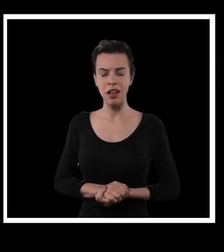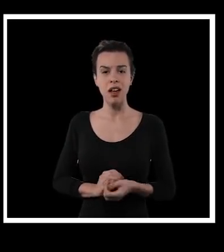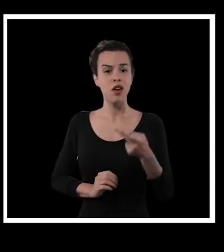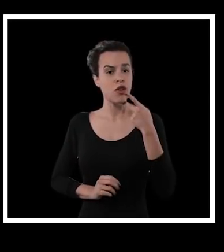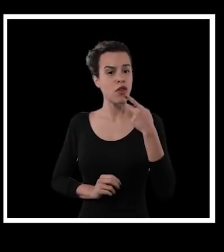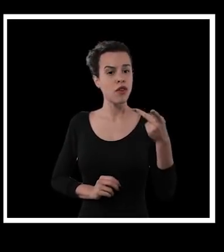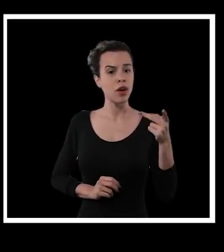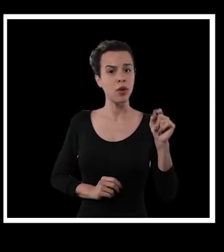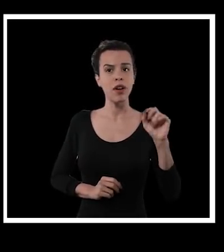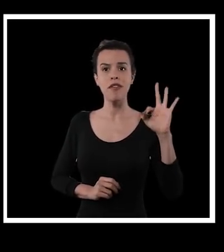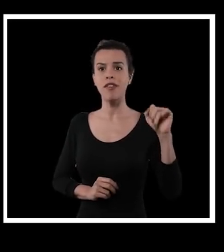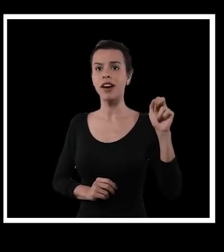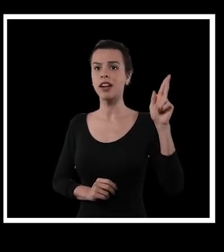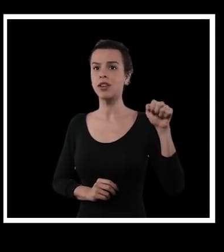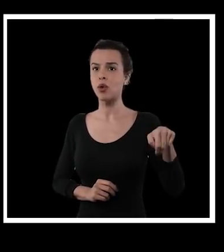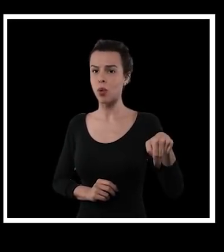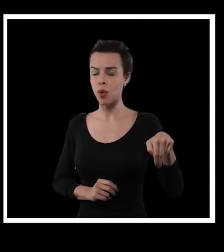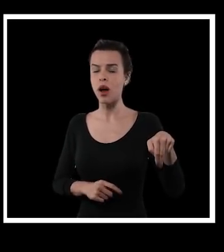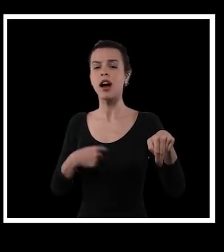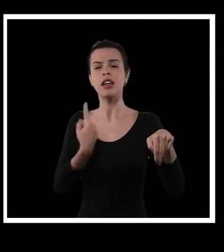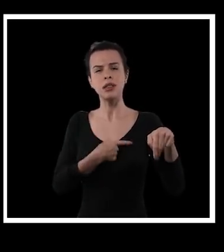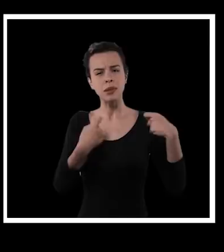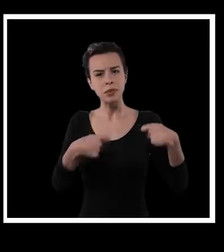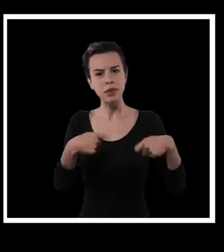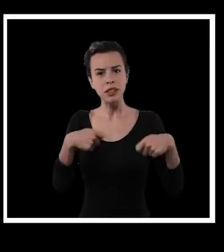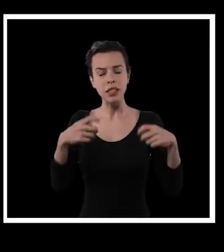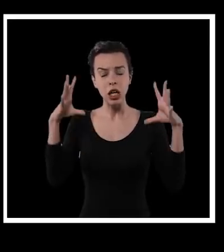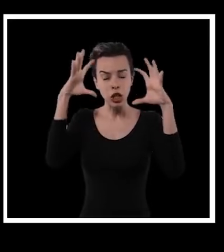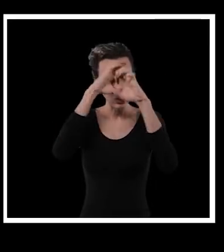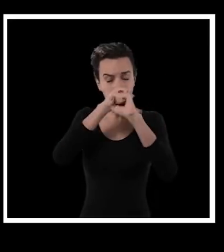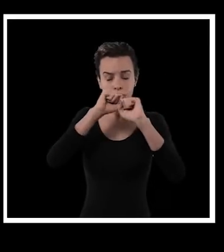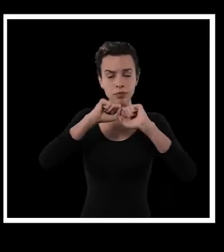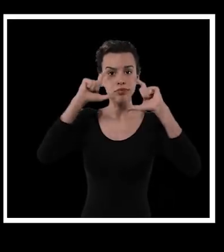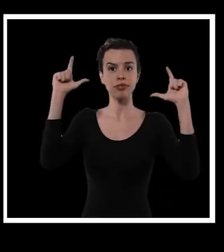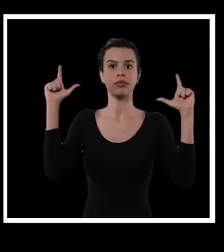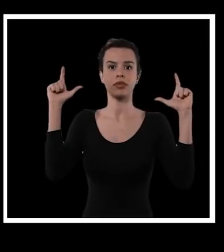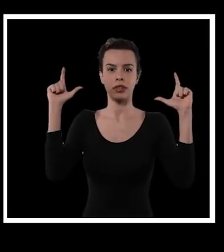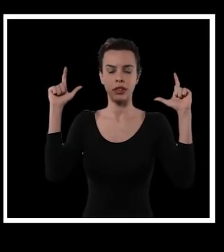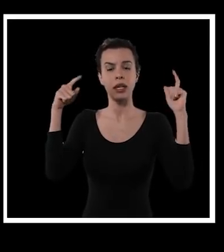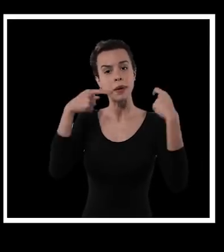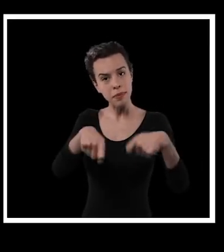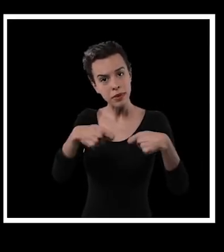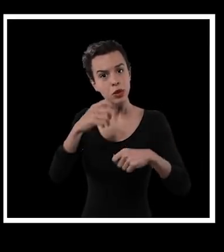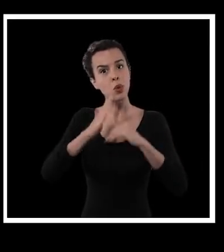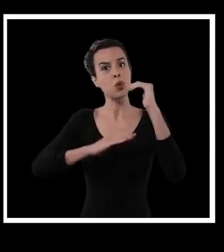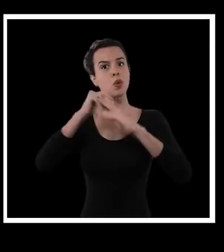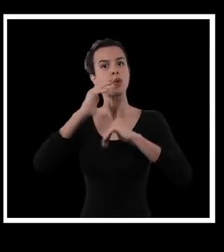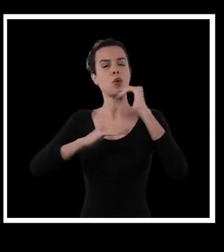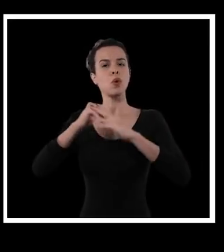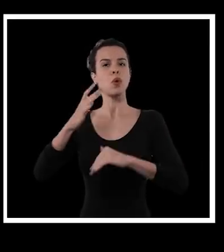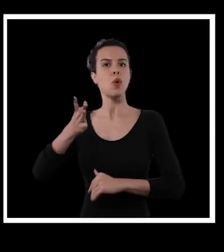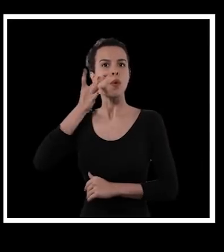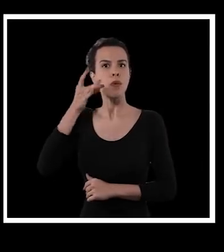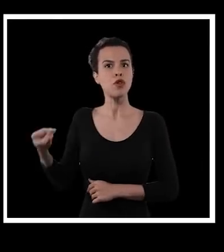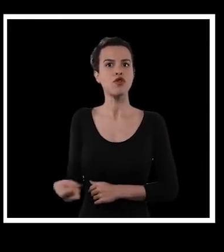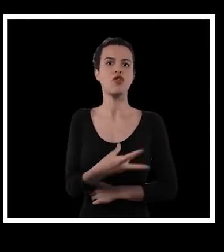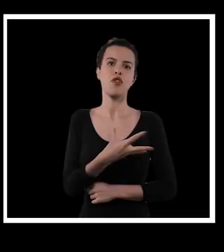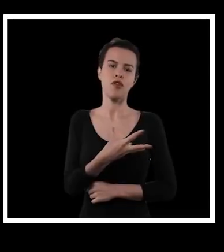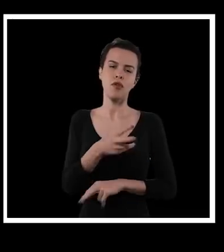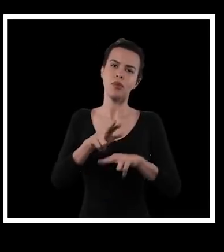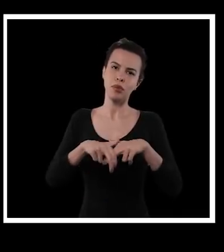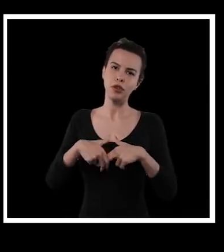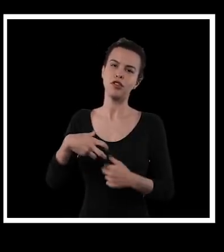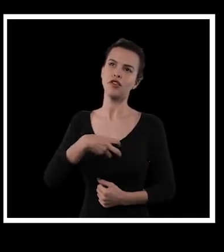branco, não é isso que eu estou falando, eu estou dizendo, eu estou aqui com o Fanon, quando a fala que nós precisamos sair da grande noite, e aí é necessário